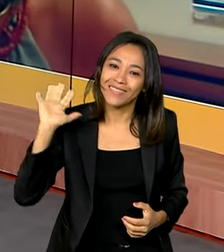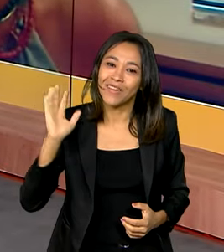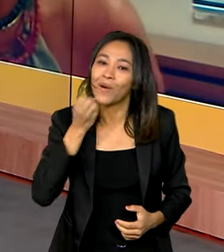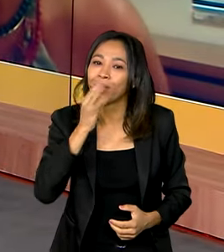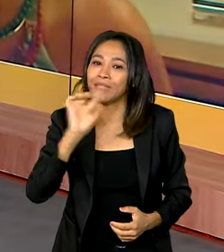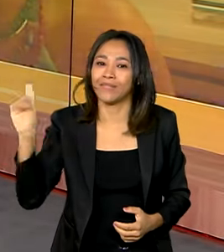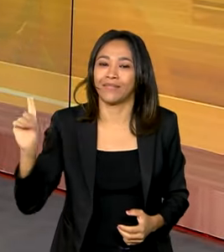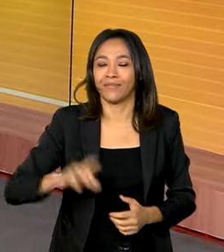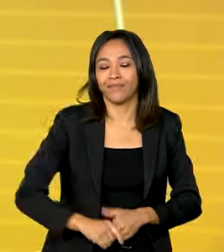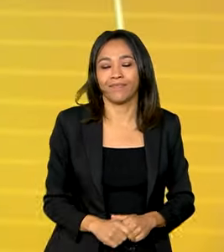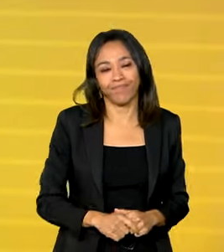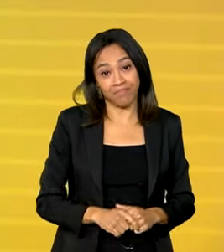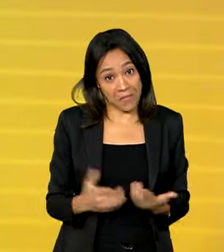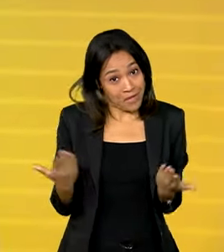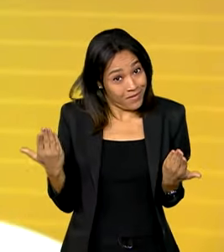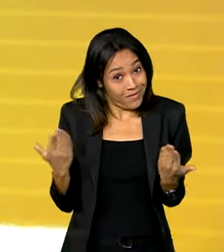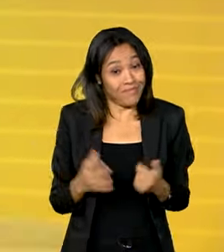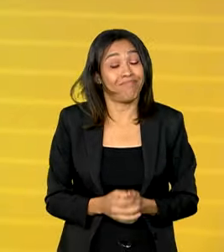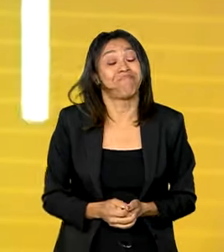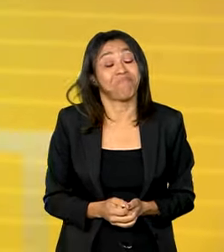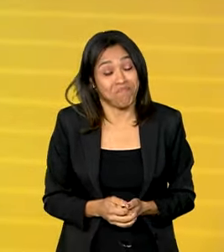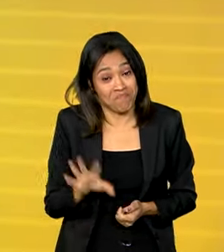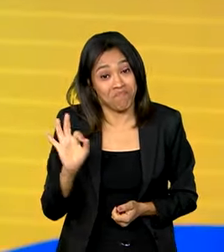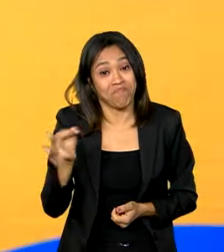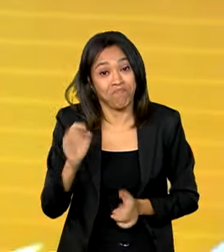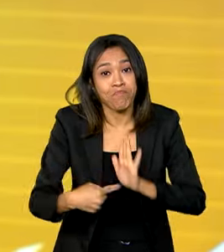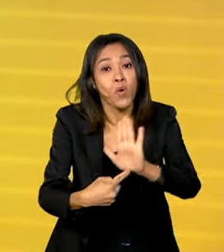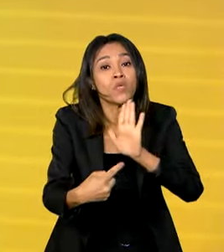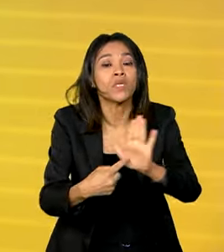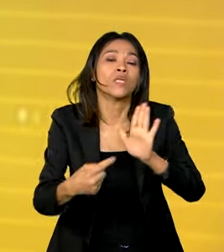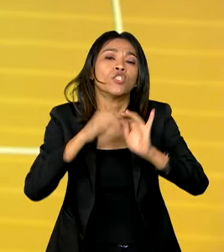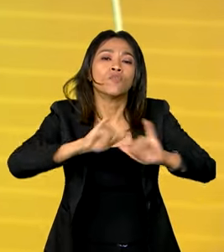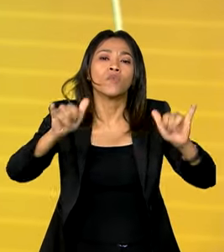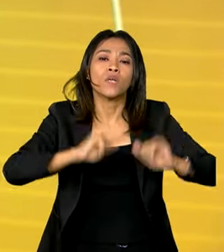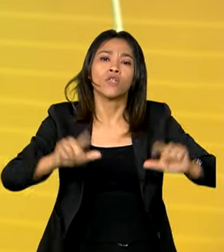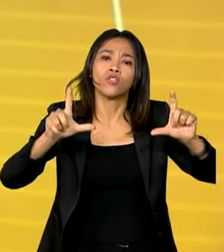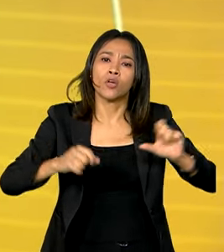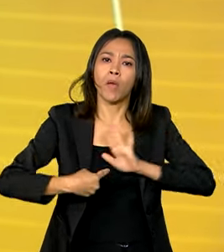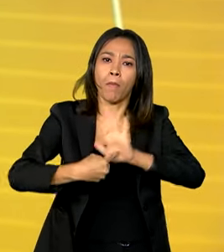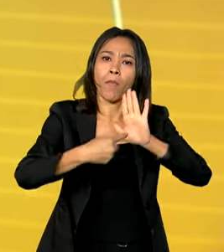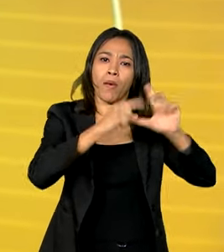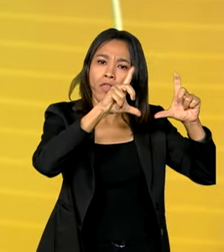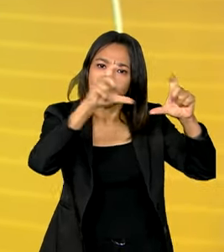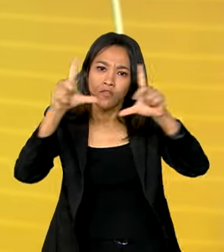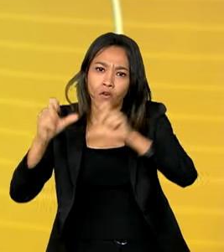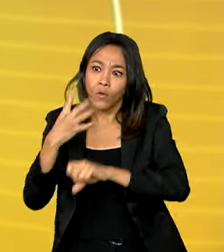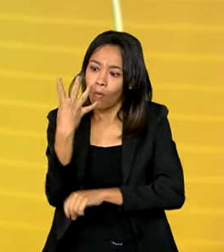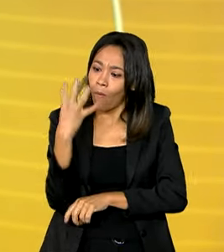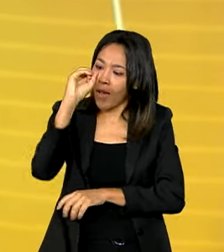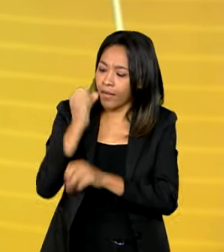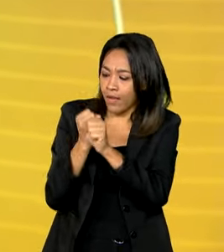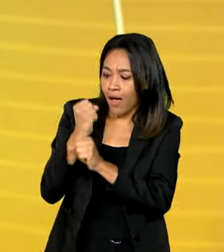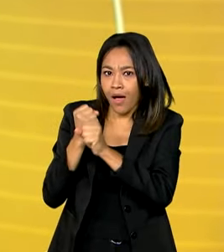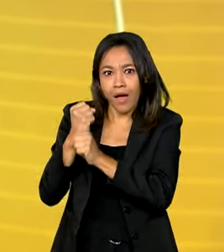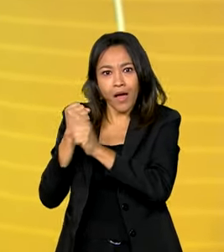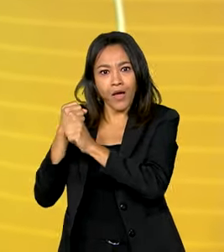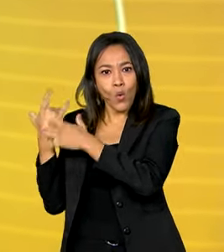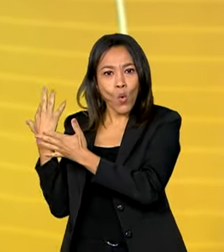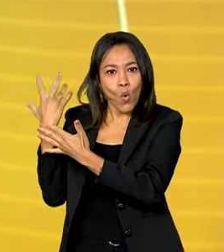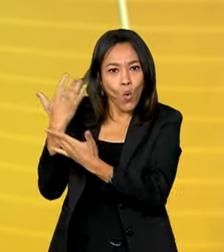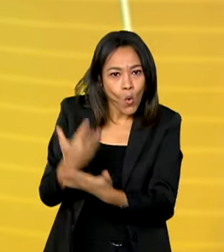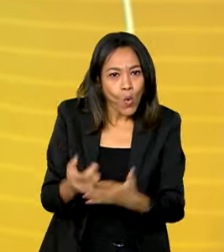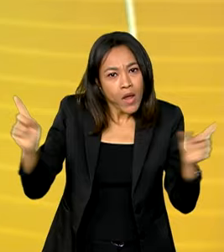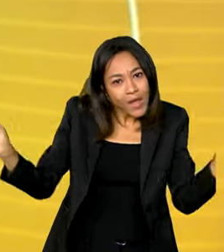dia. É isso aí. Reforçando, então, a exposição fotográfica CBTU 40 anos, reduzindo distâncias, construindo